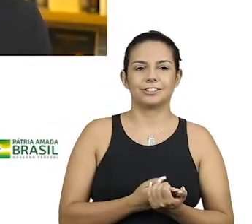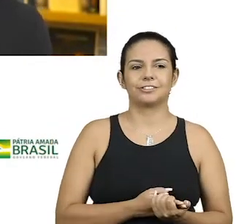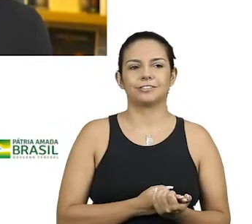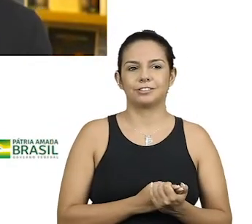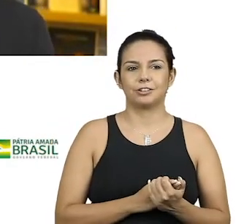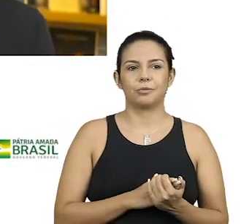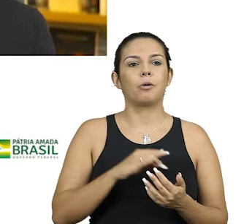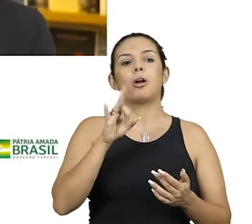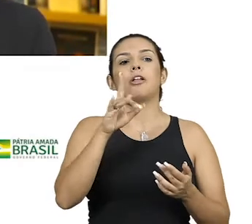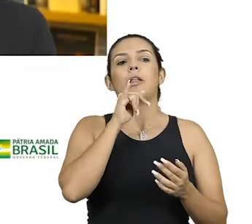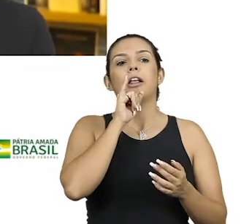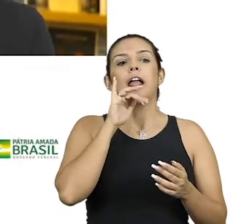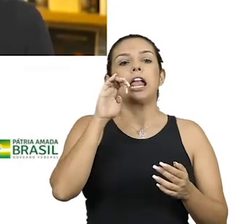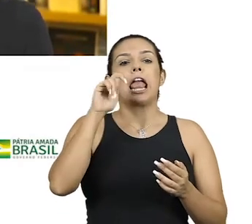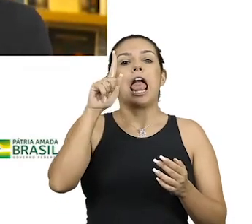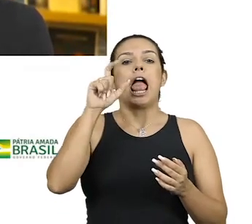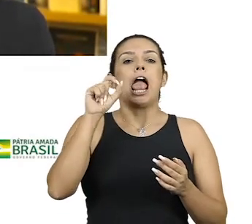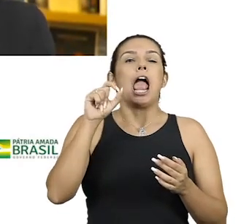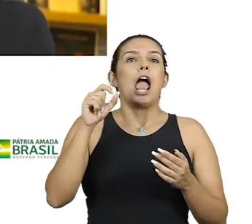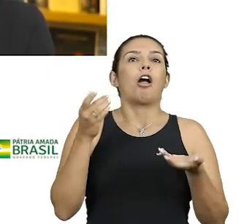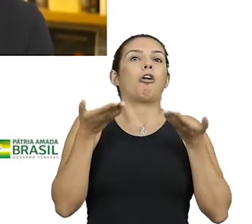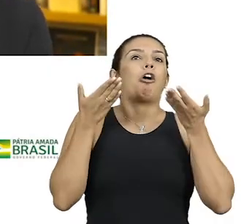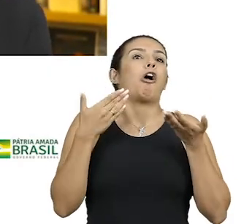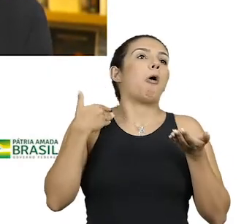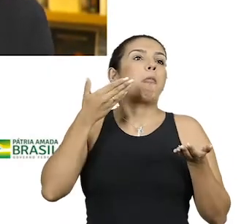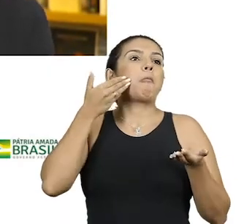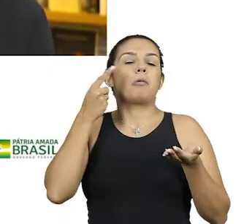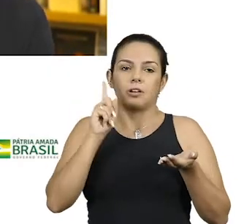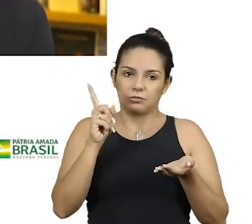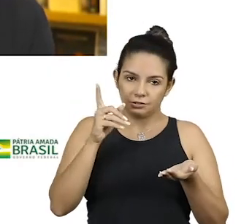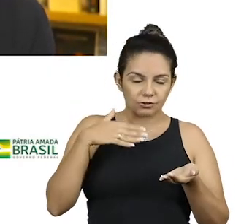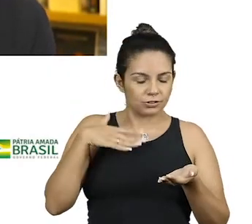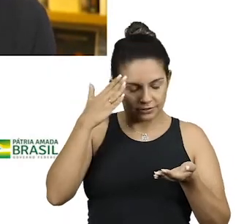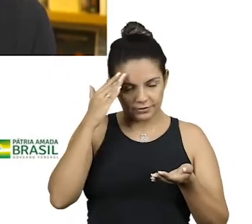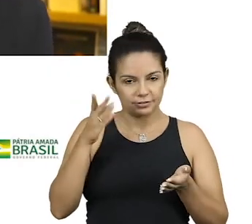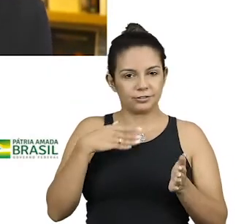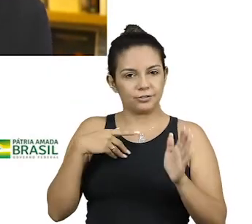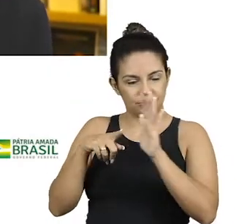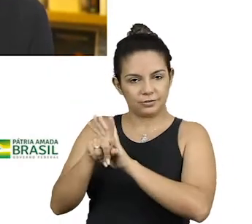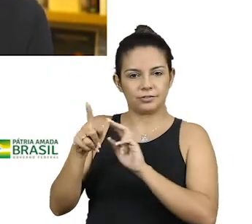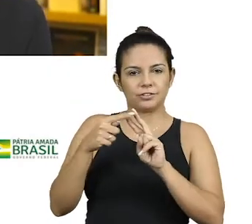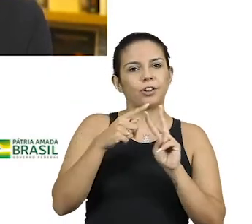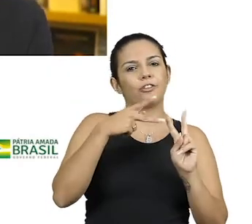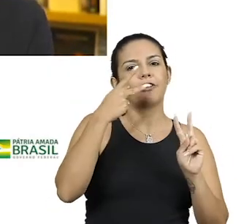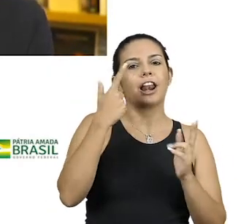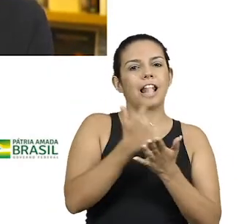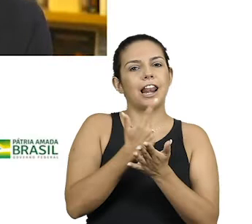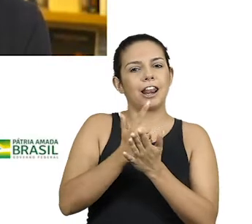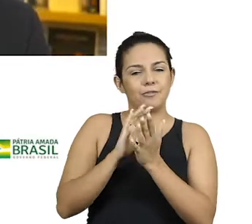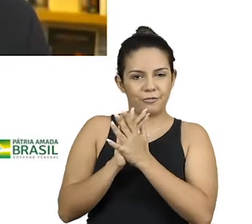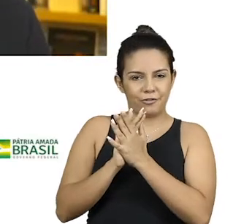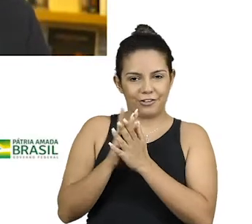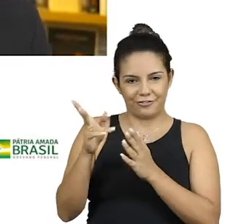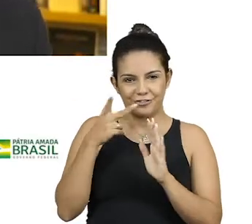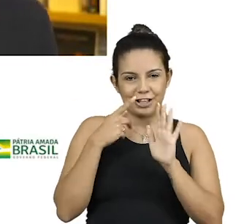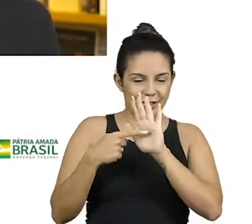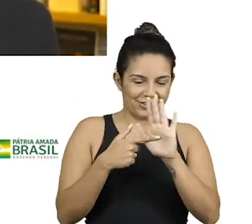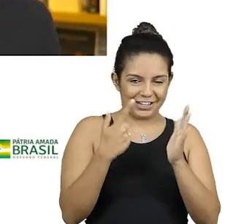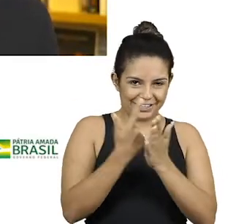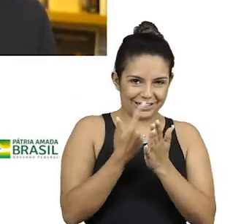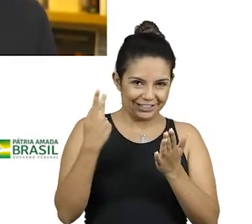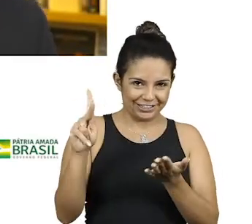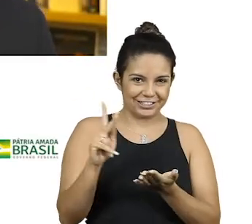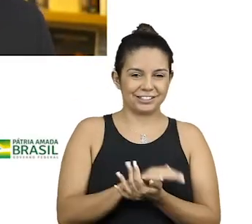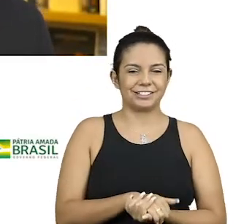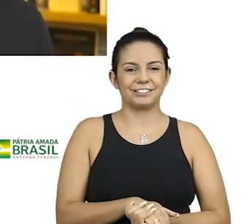senão você está muito bom. Desculpe, eu devia ter feito isso no início, agora fala do livro, por favor. Faz uma apresentação para o seu